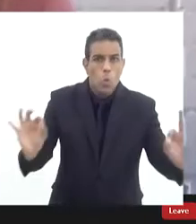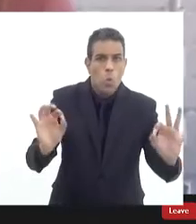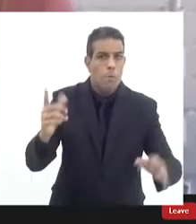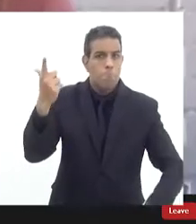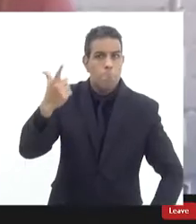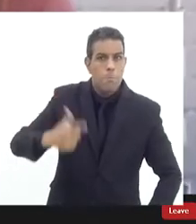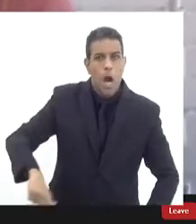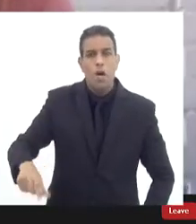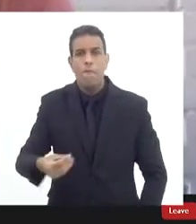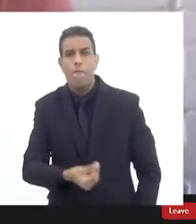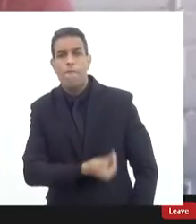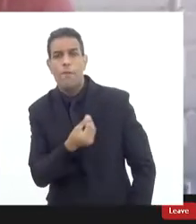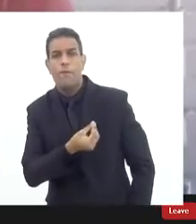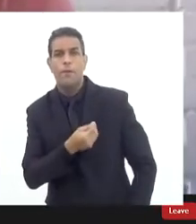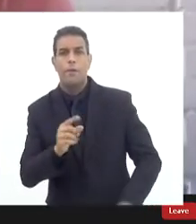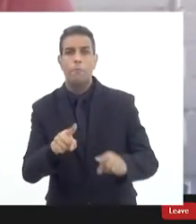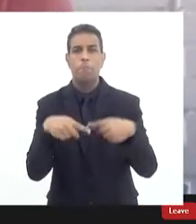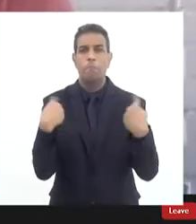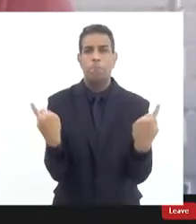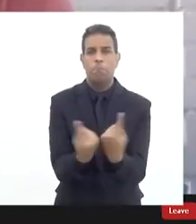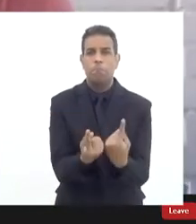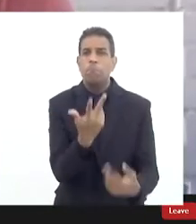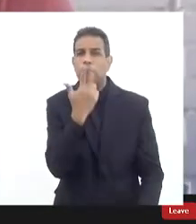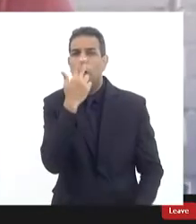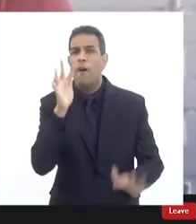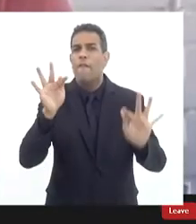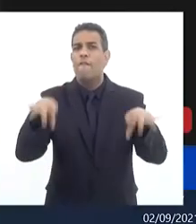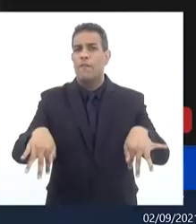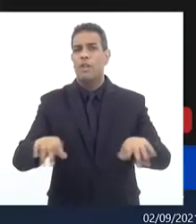convidados acredito que a possa caminhar para o fim